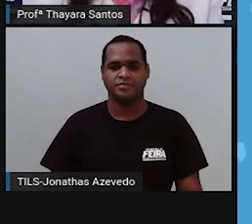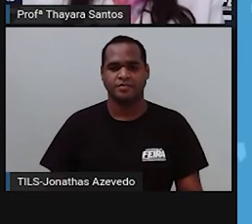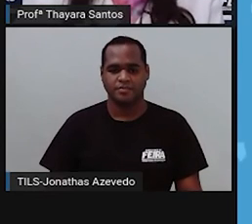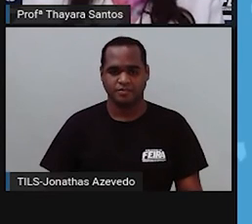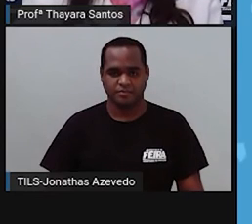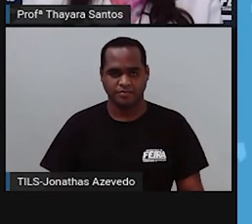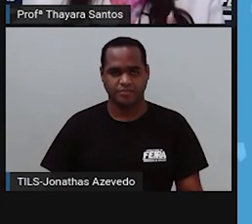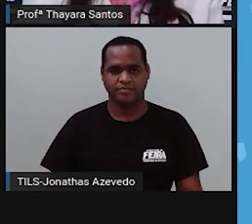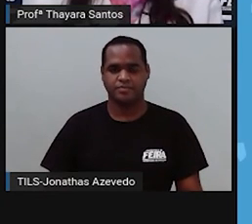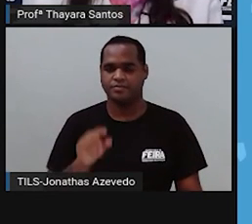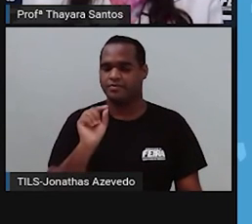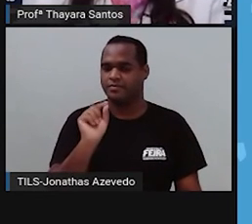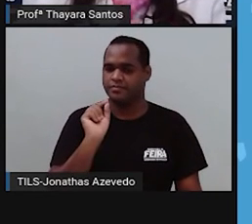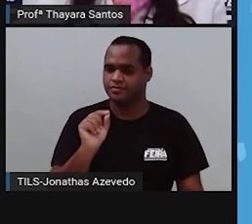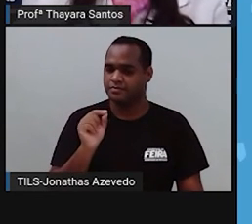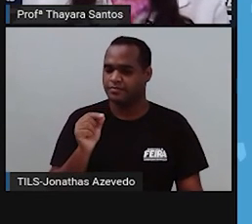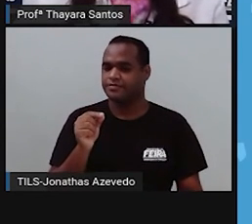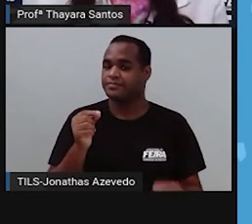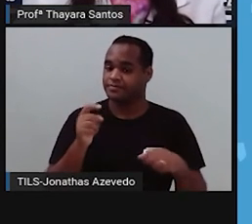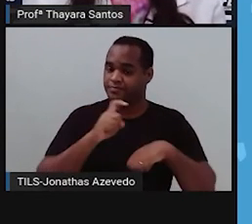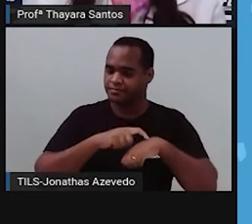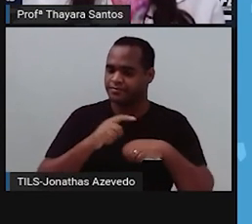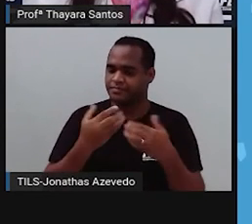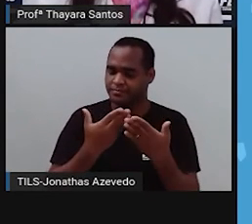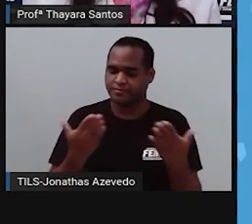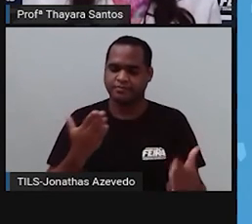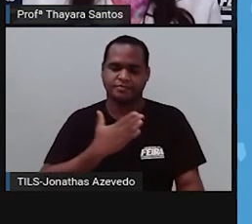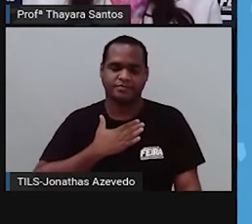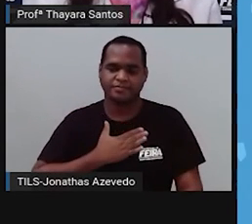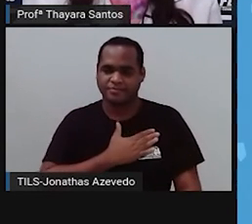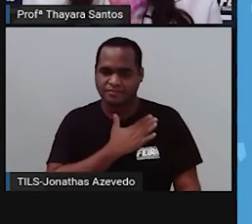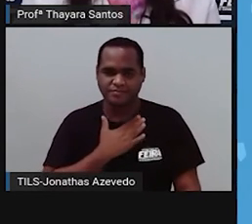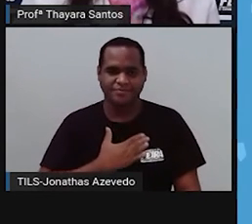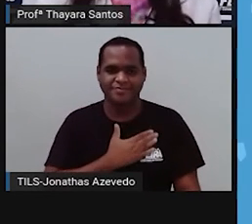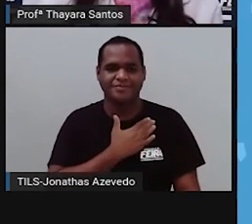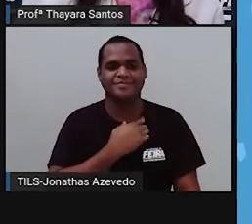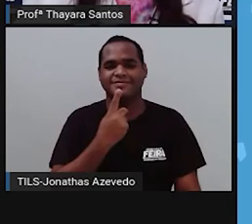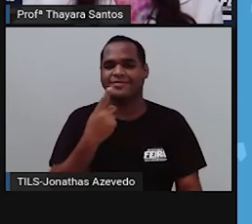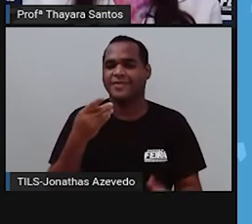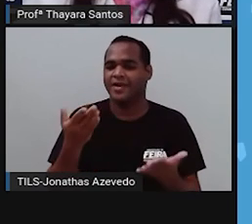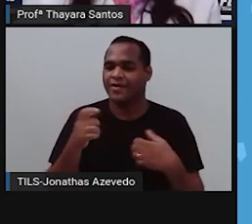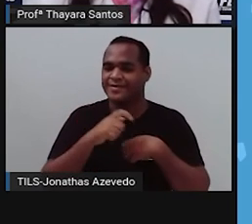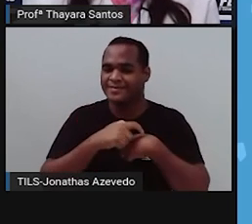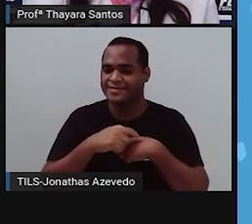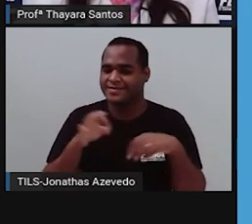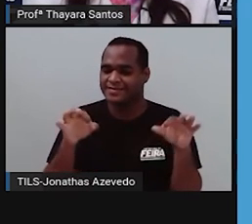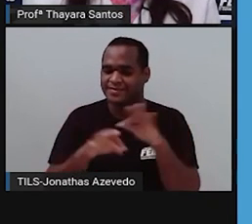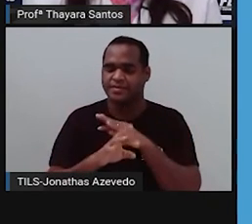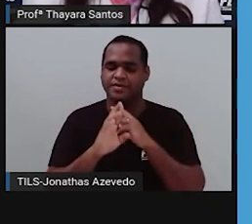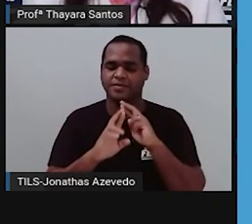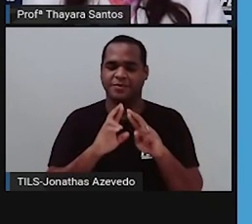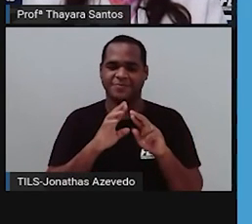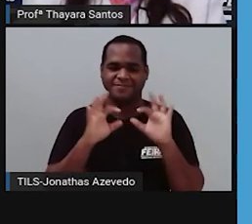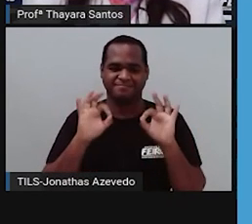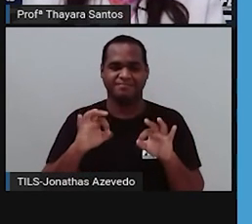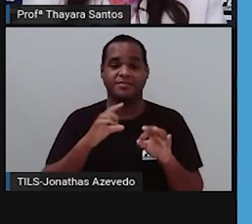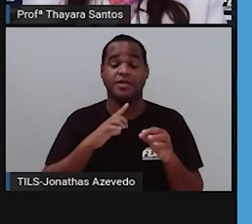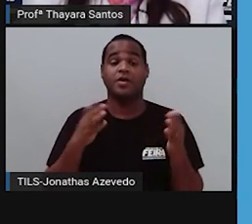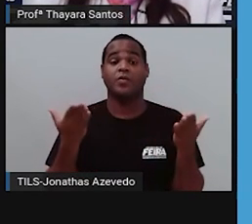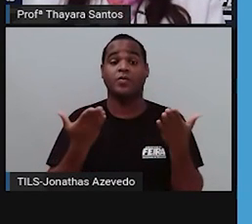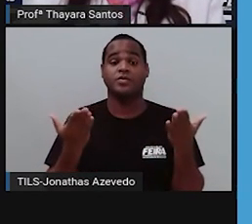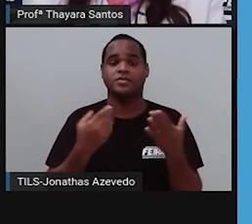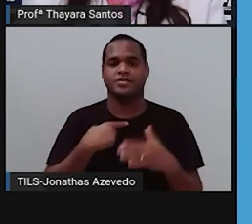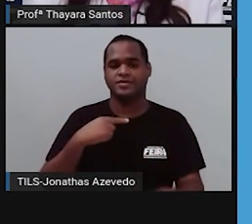E agora chegou a hora que eu sei que vocês mais gostam do outro lado. Que é justamente a hora que a gente vai para a nossa atividade. E hoje,